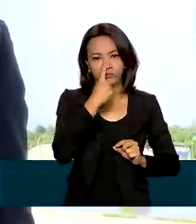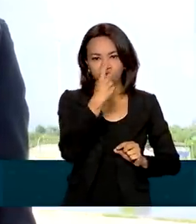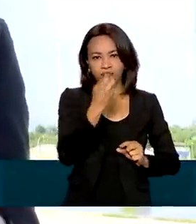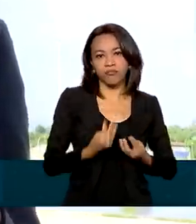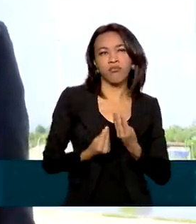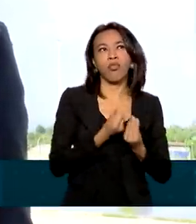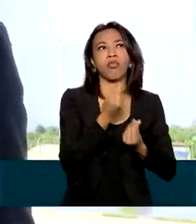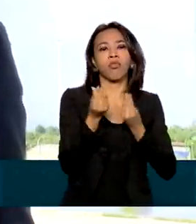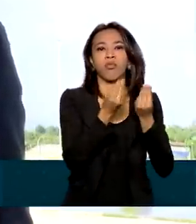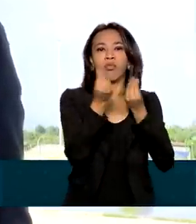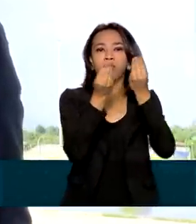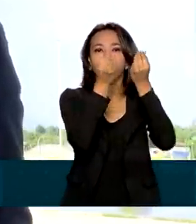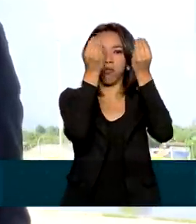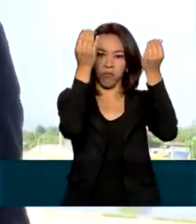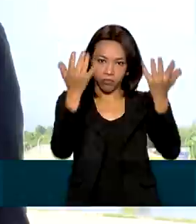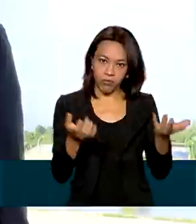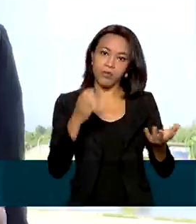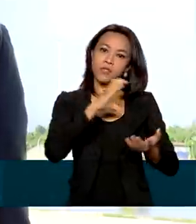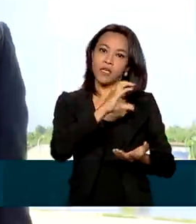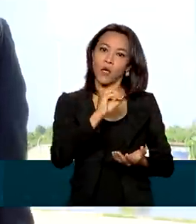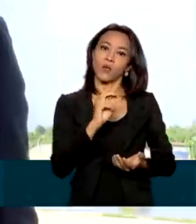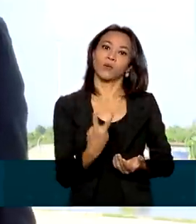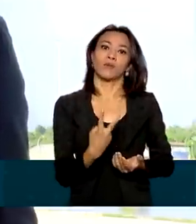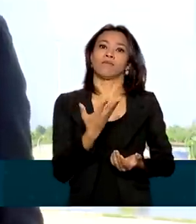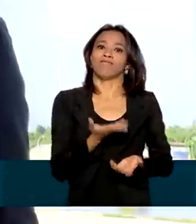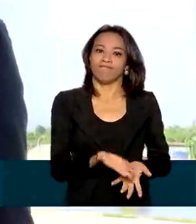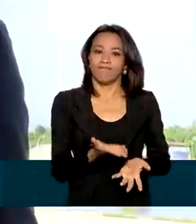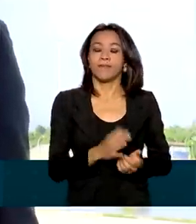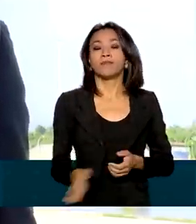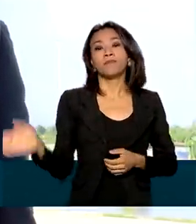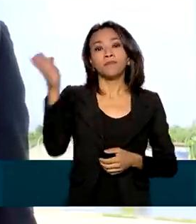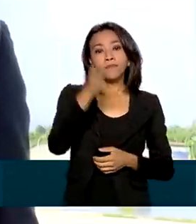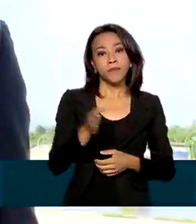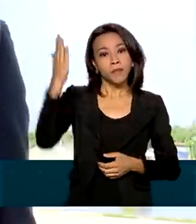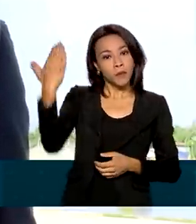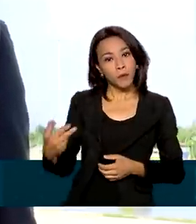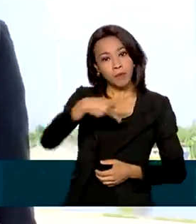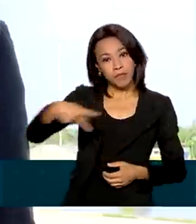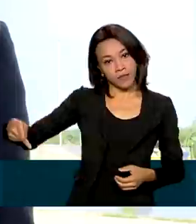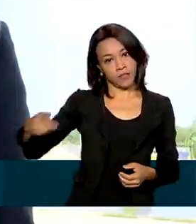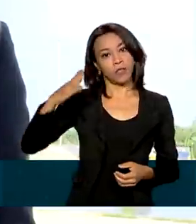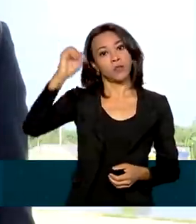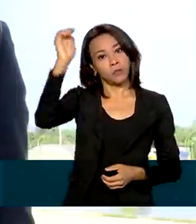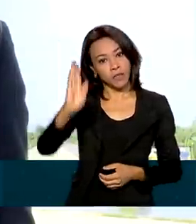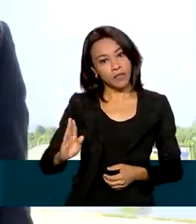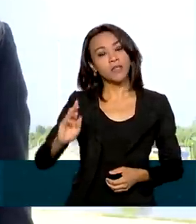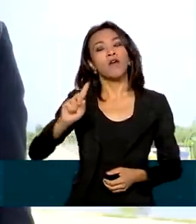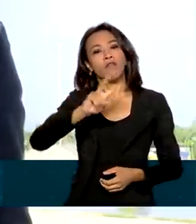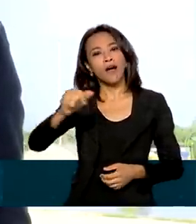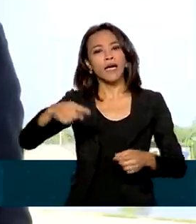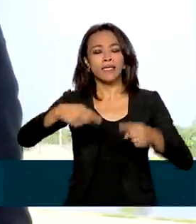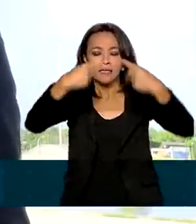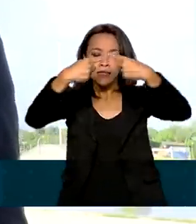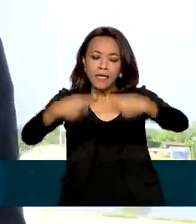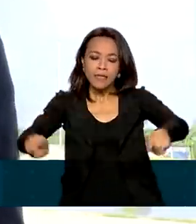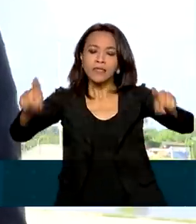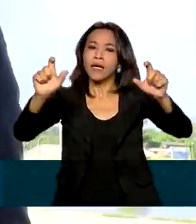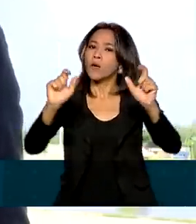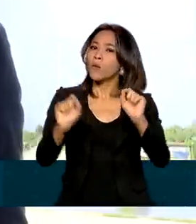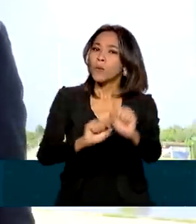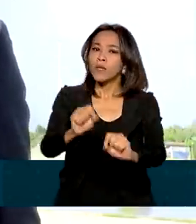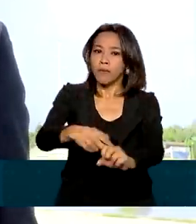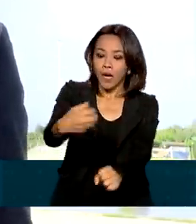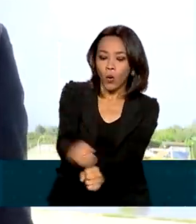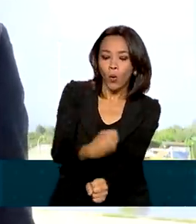carbônico derivadas da atual geração a óleo diesel. O presidente da República também irá lançar a pedra fundamental para a